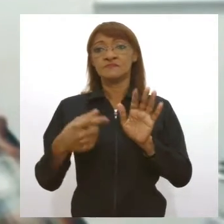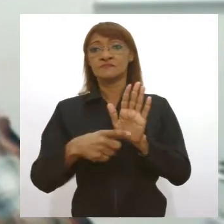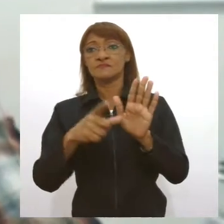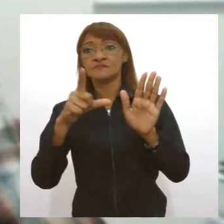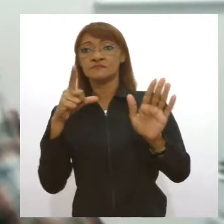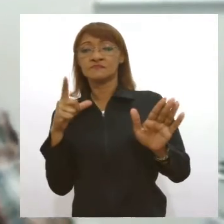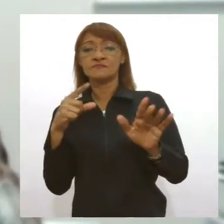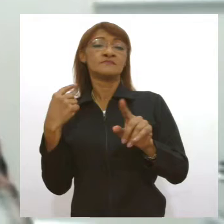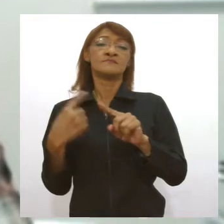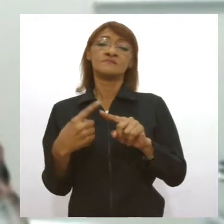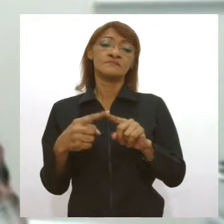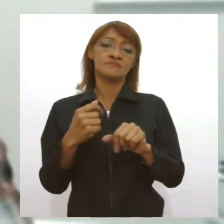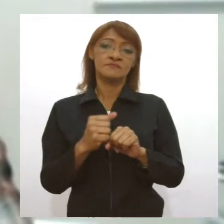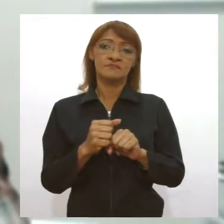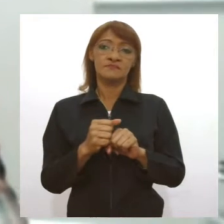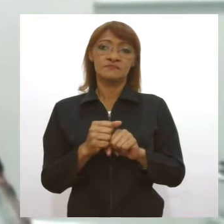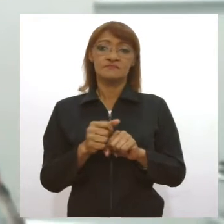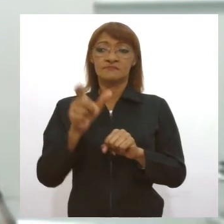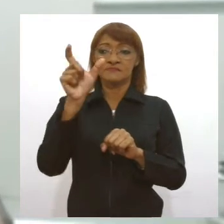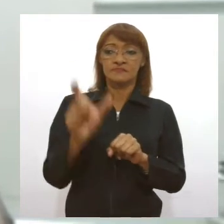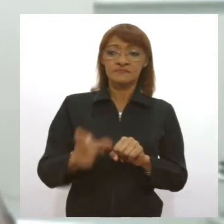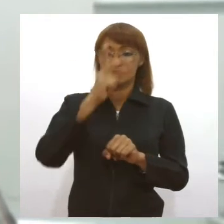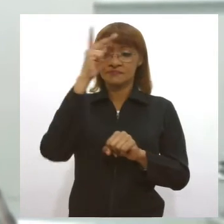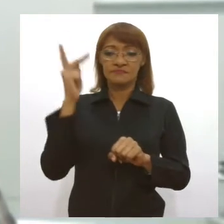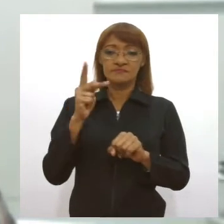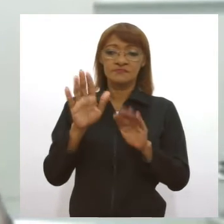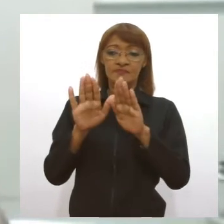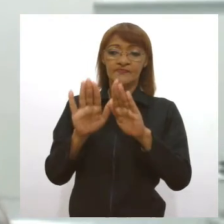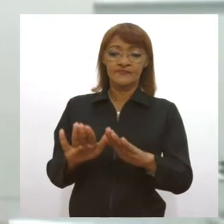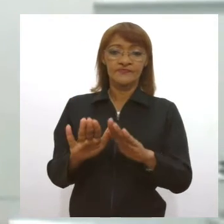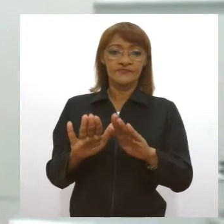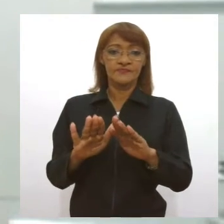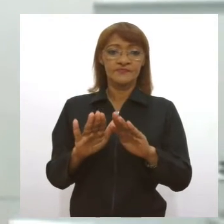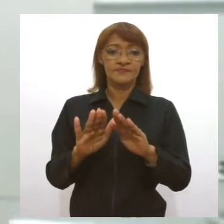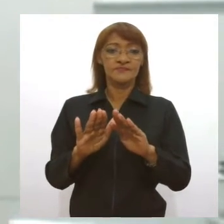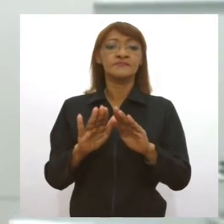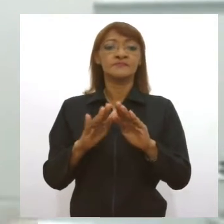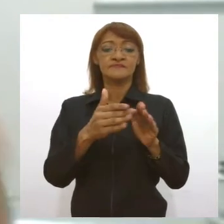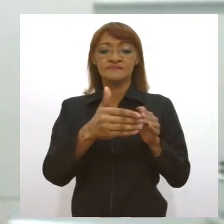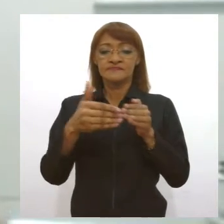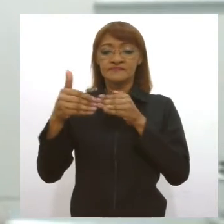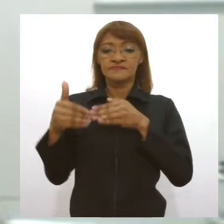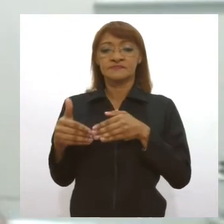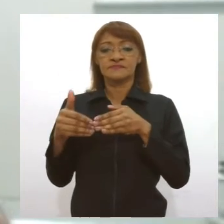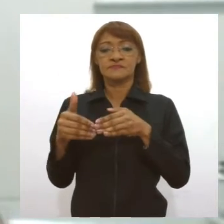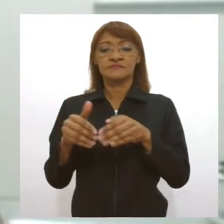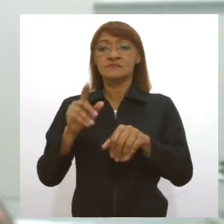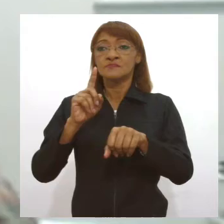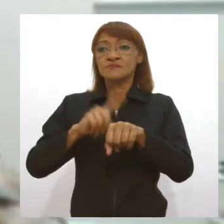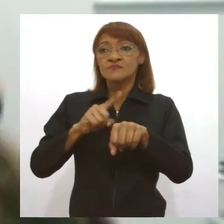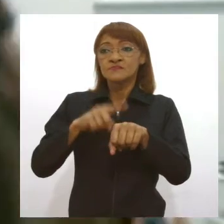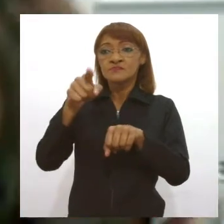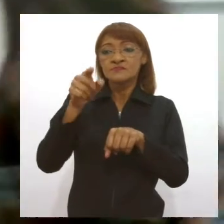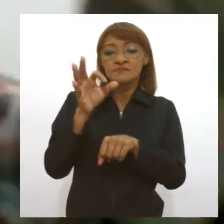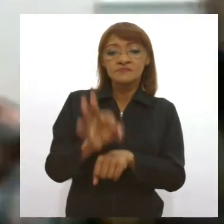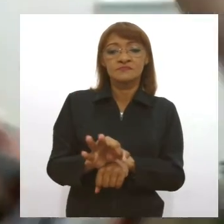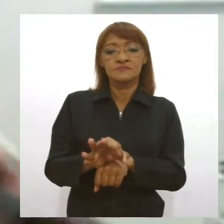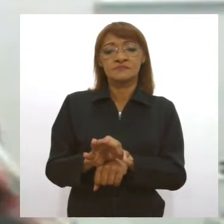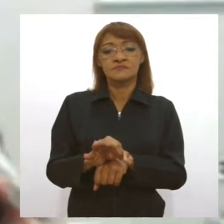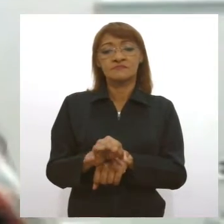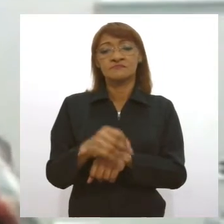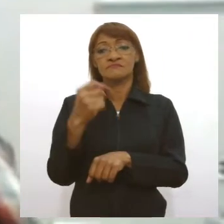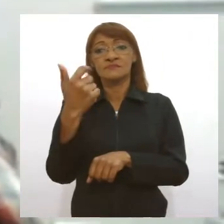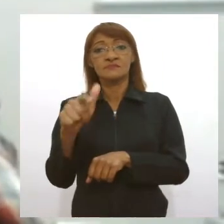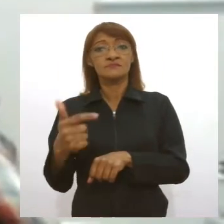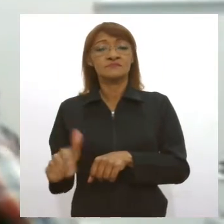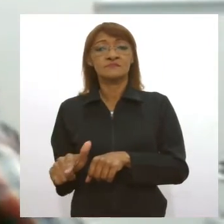isolar esse paciente corretamente. E no tempo correto, para que esse paciente não continue